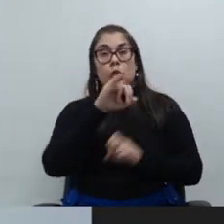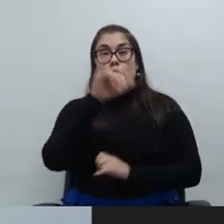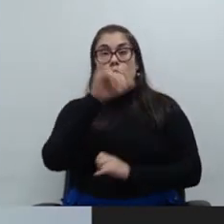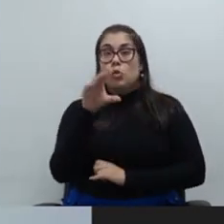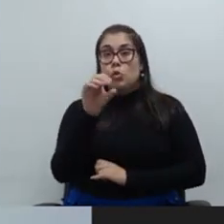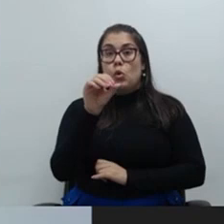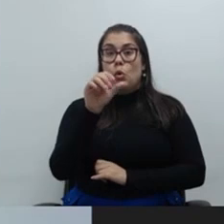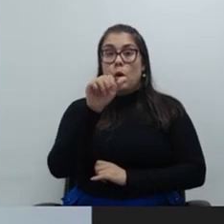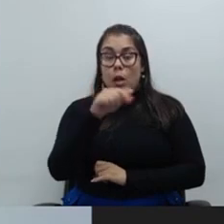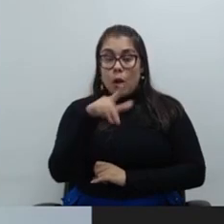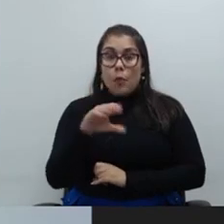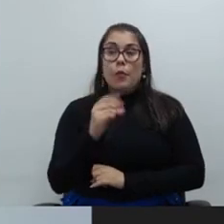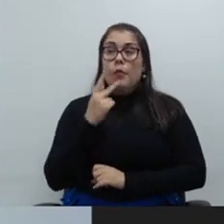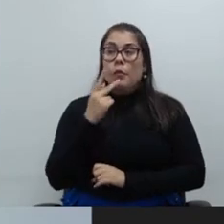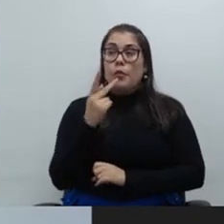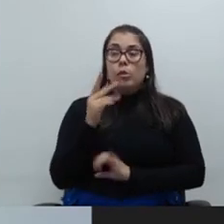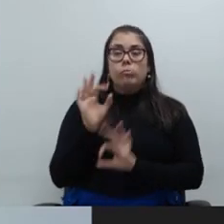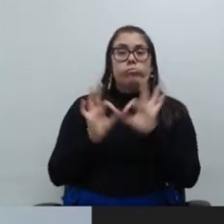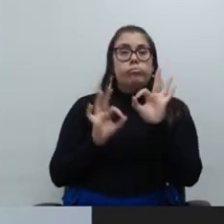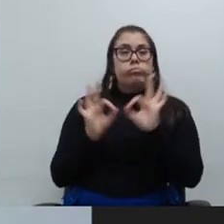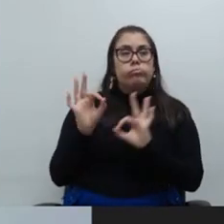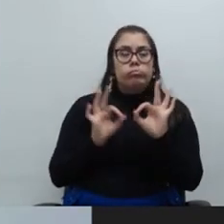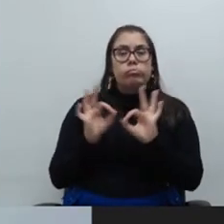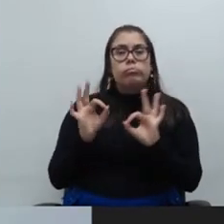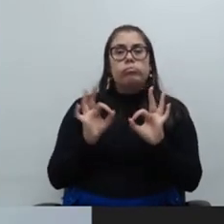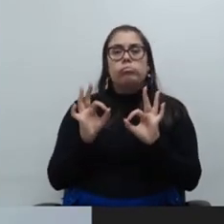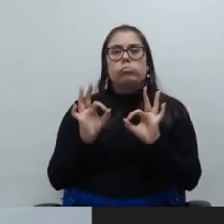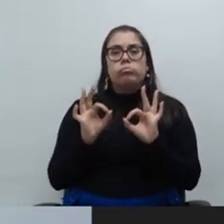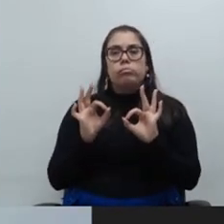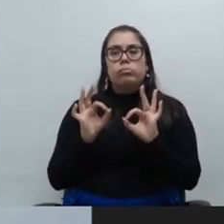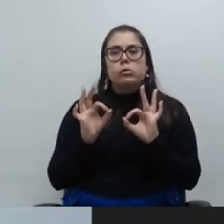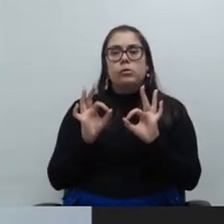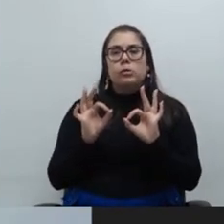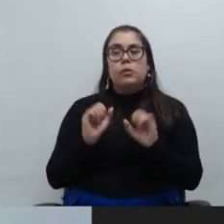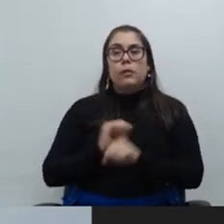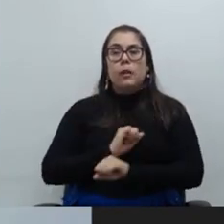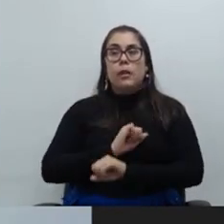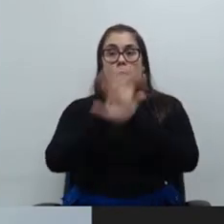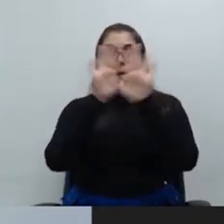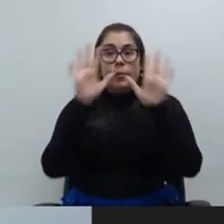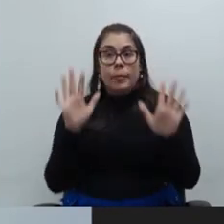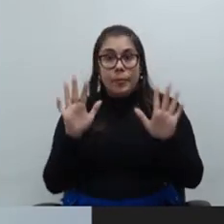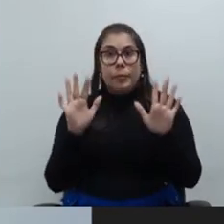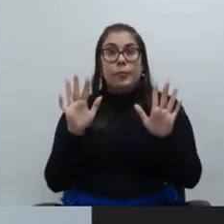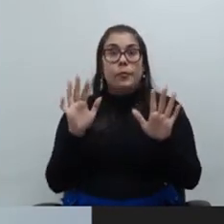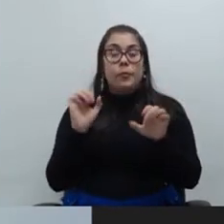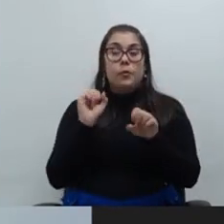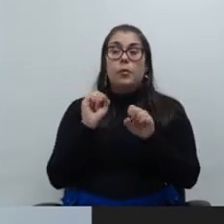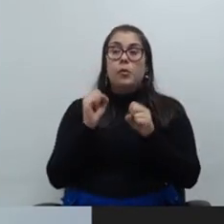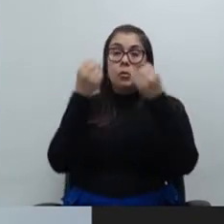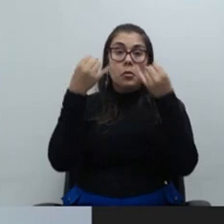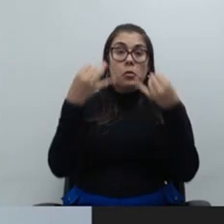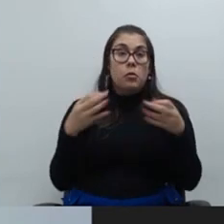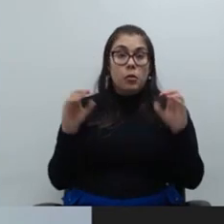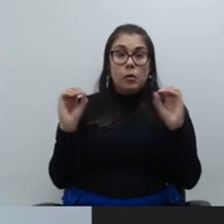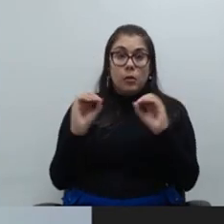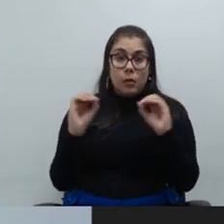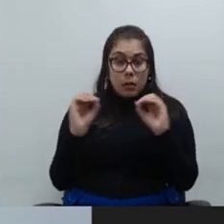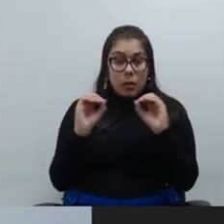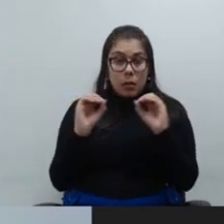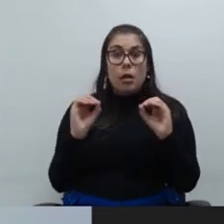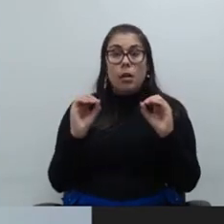disse que faria esse ajuste em paralelo e daria esse esclarecimento na sequência o que de fato não aconteceu então